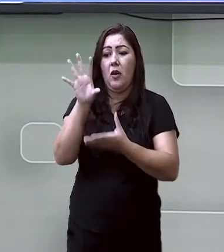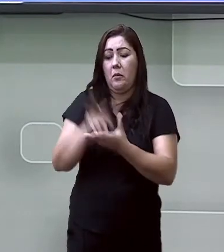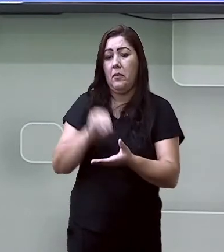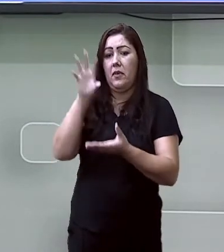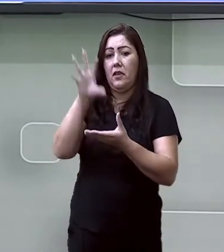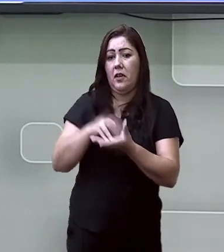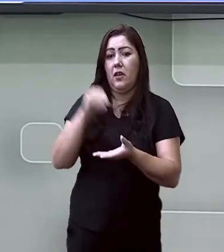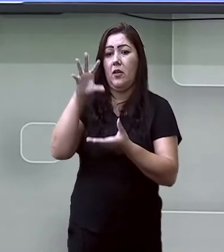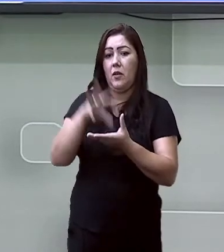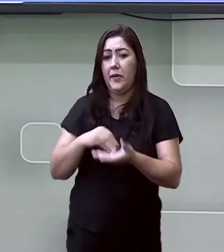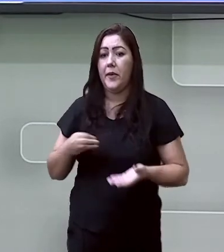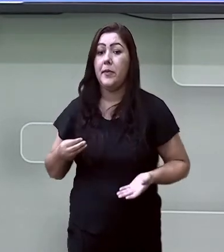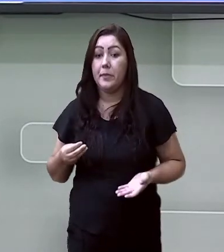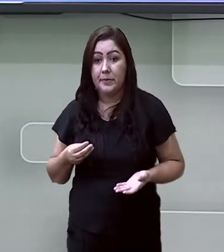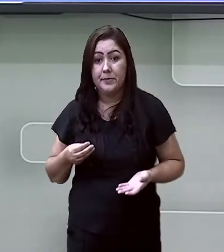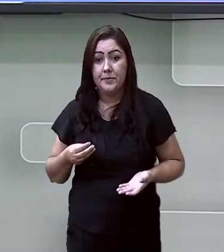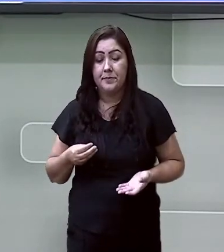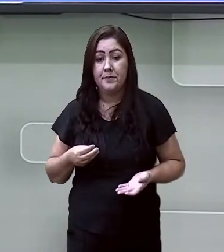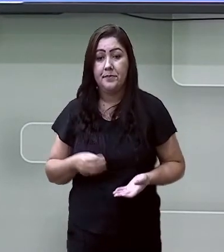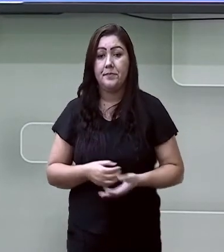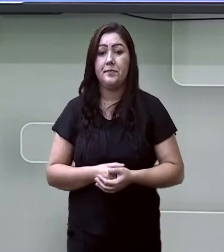a gente chama de ecolalia.